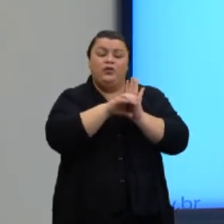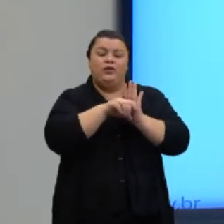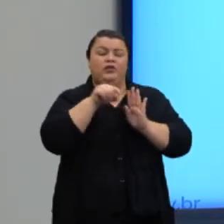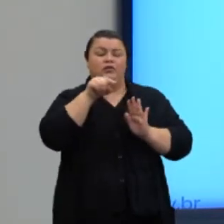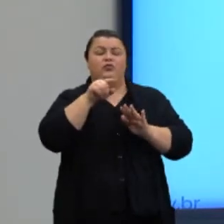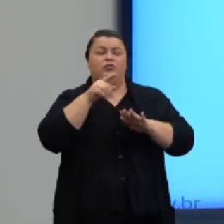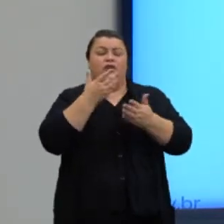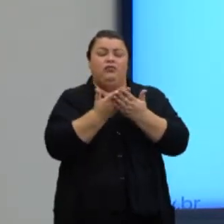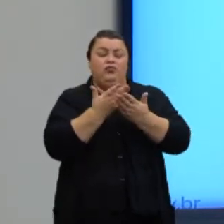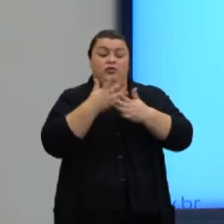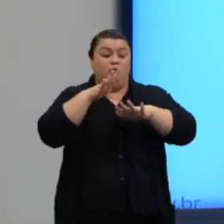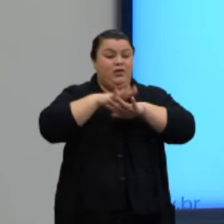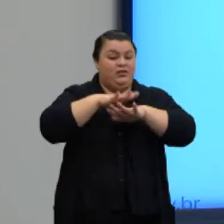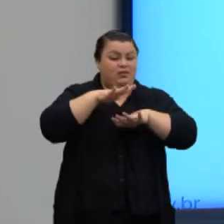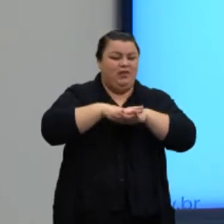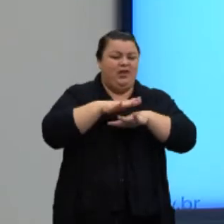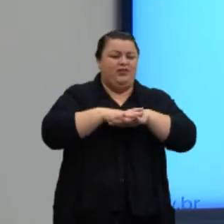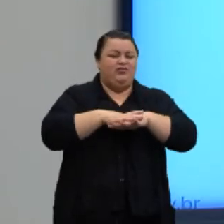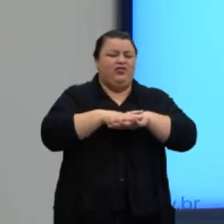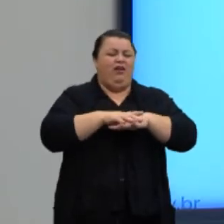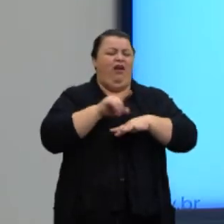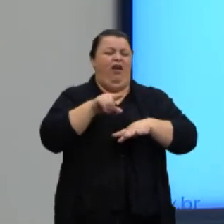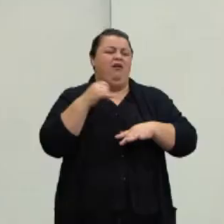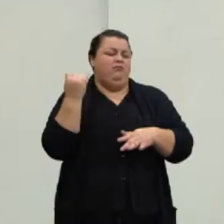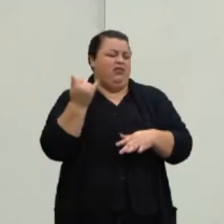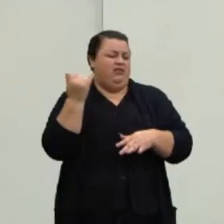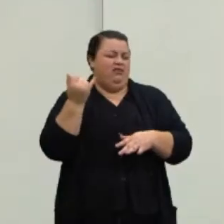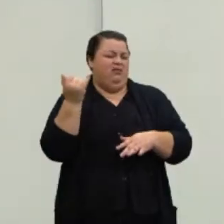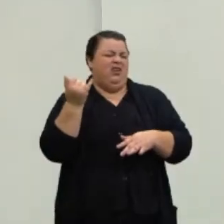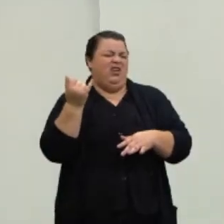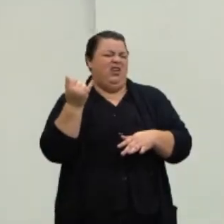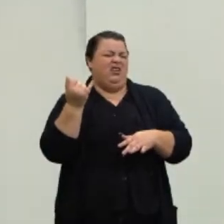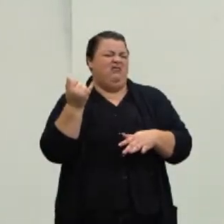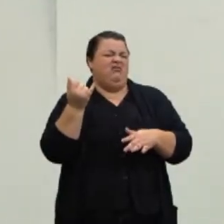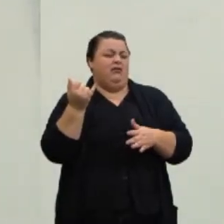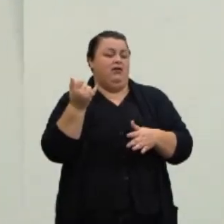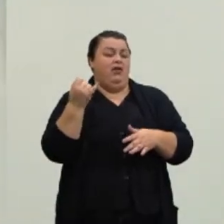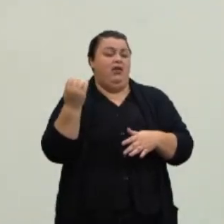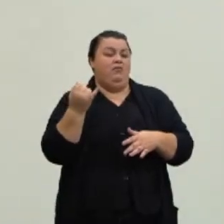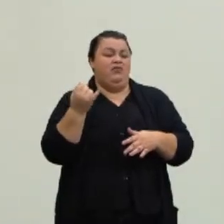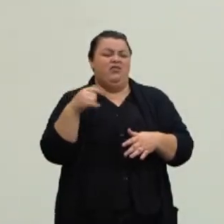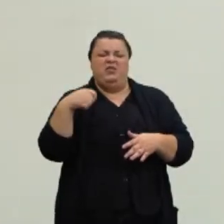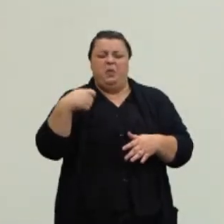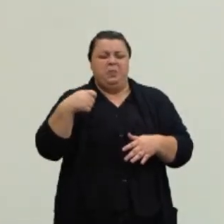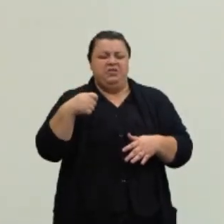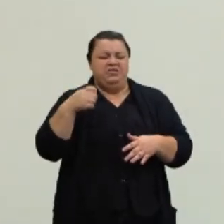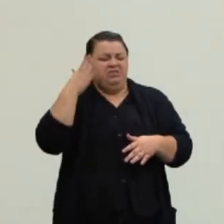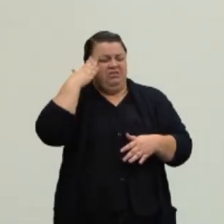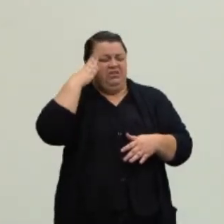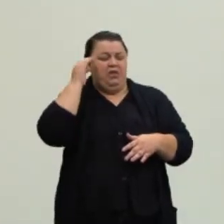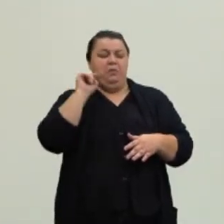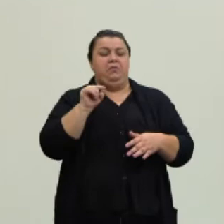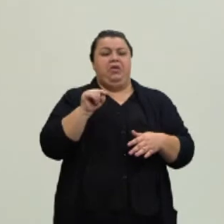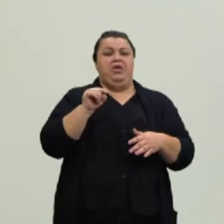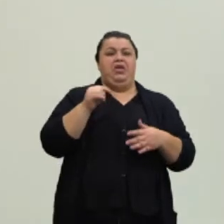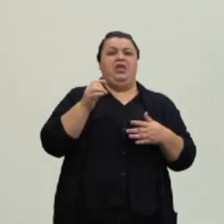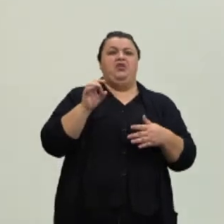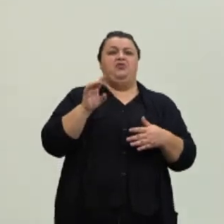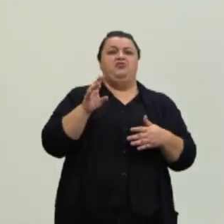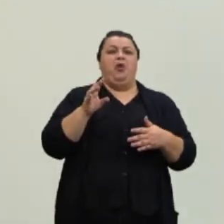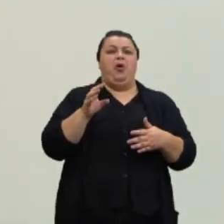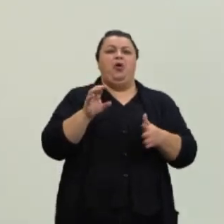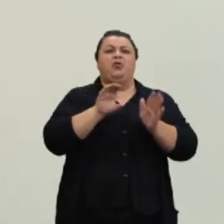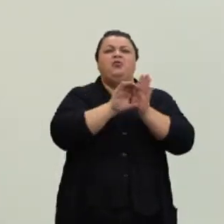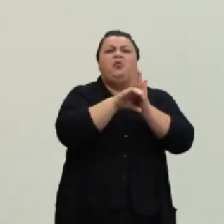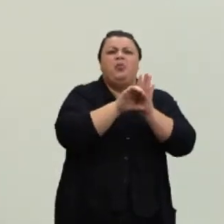matemática, porque a gente acha que não é tão importante, não precisa. Ah, para quê que tem que ficar nessa parte de